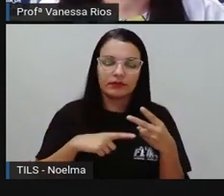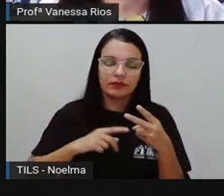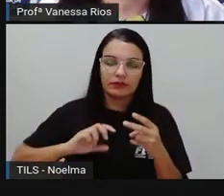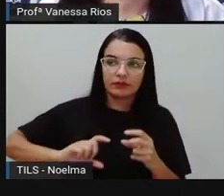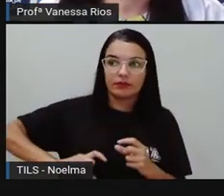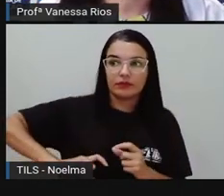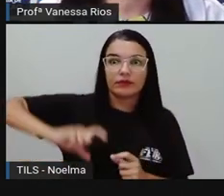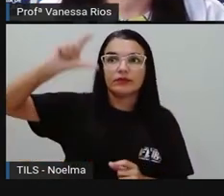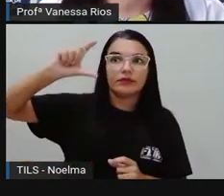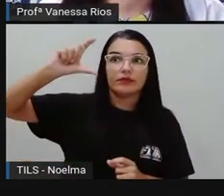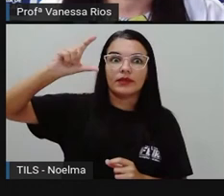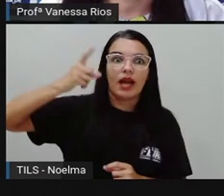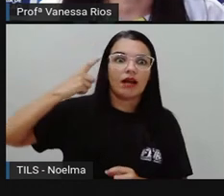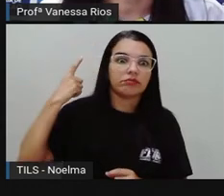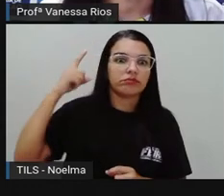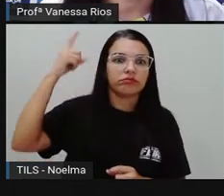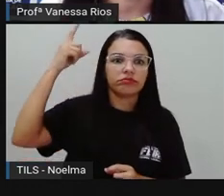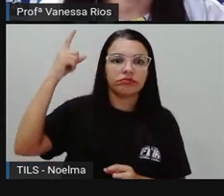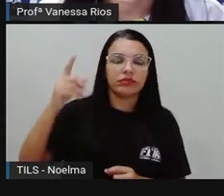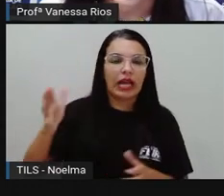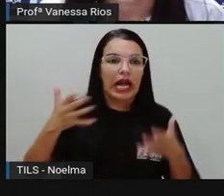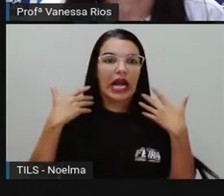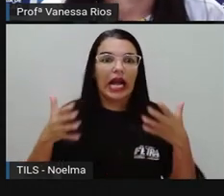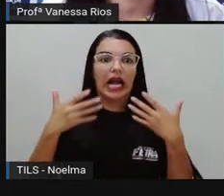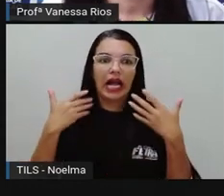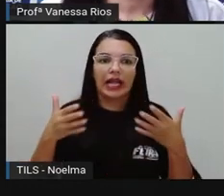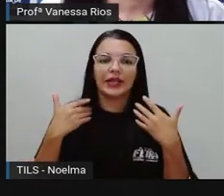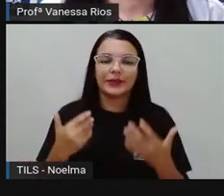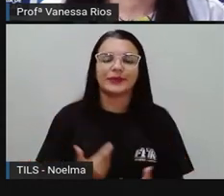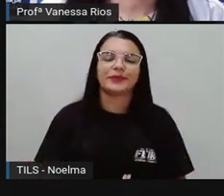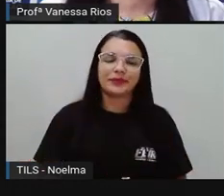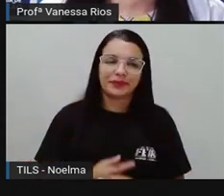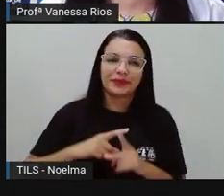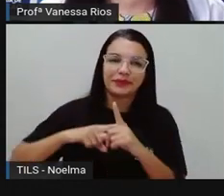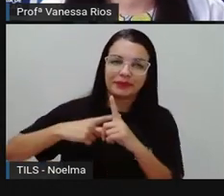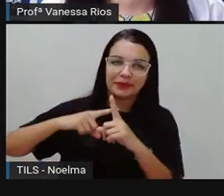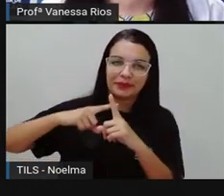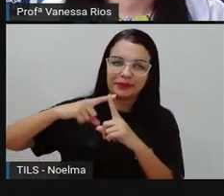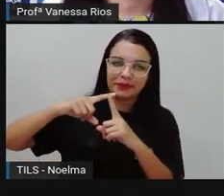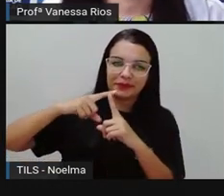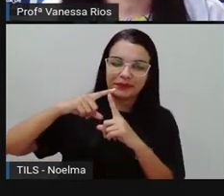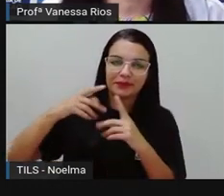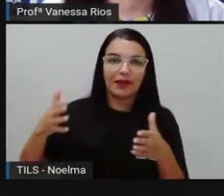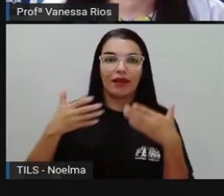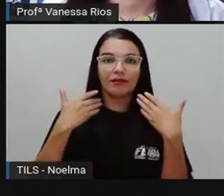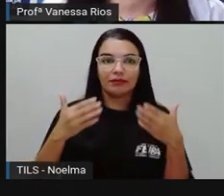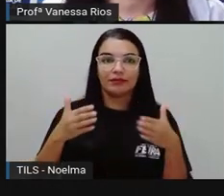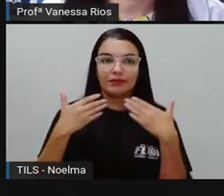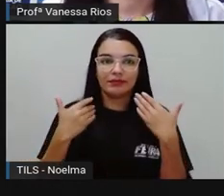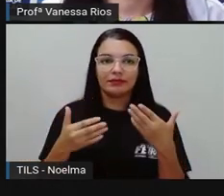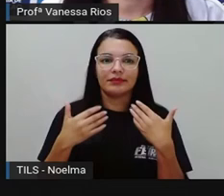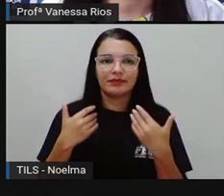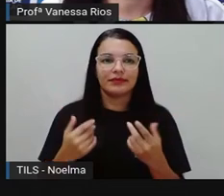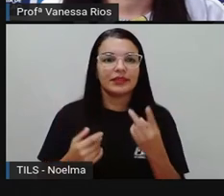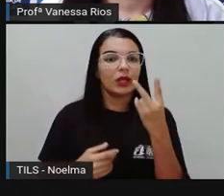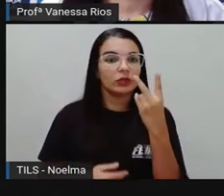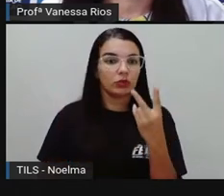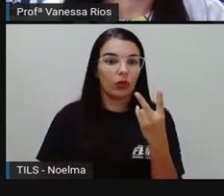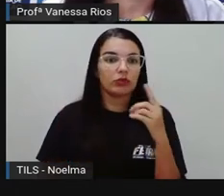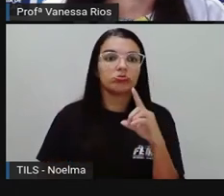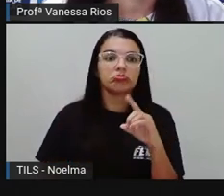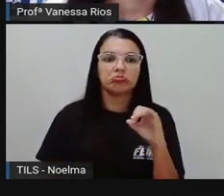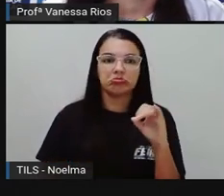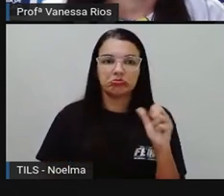temperaturas máximas, né? Equivalentes, iguais. Então, na verdade, a maior temperatura passou aí por dois